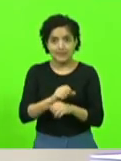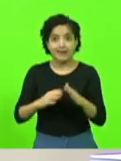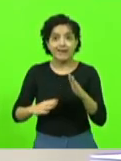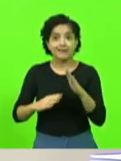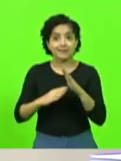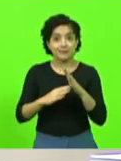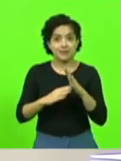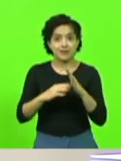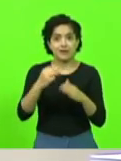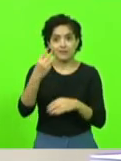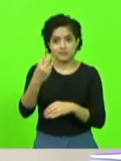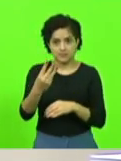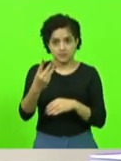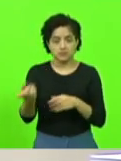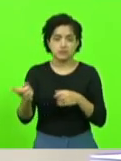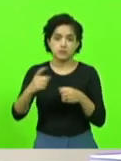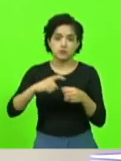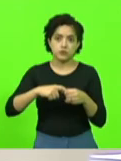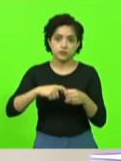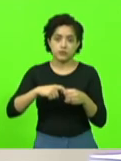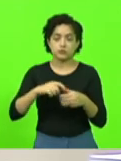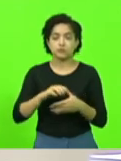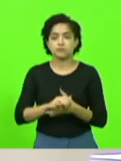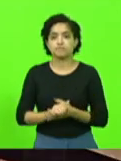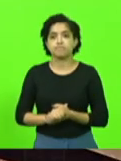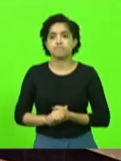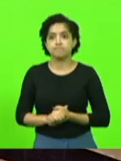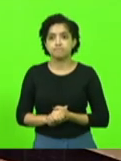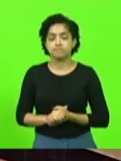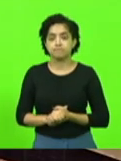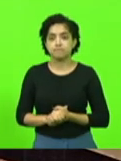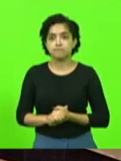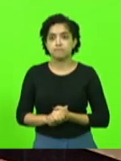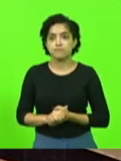horas. Está suspensa a sessão.